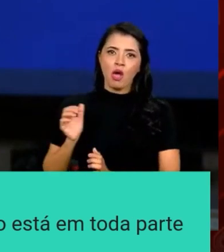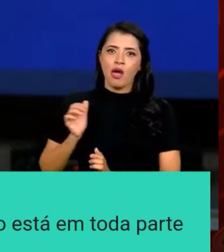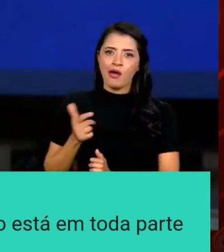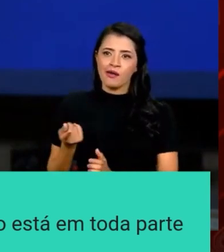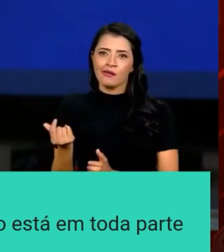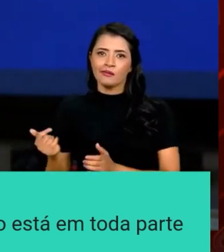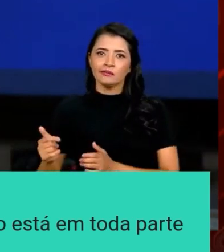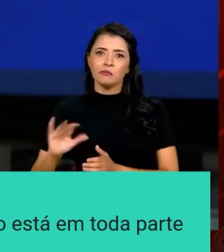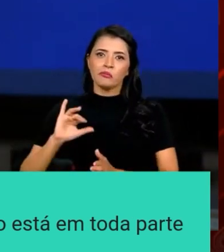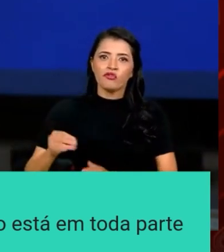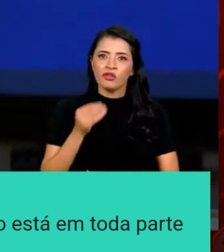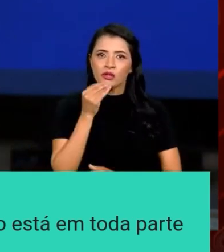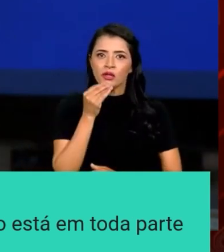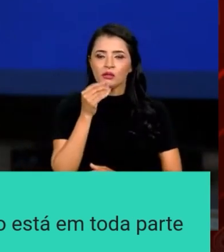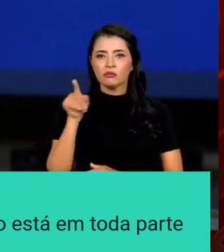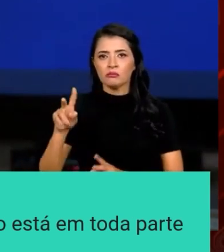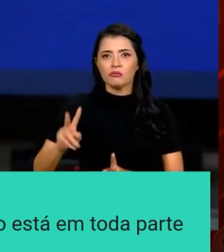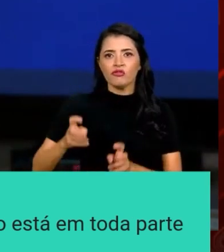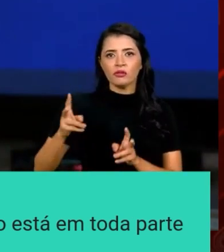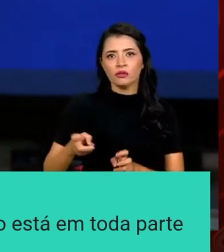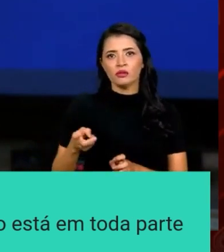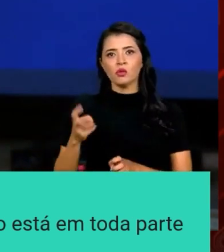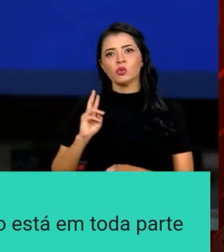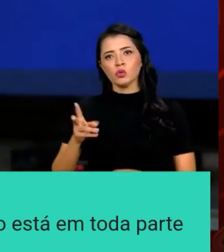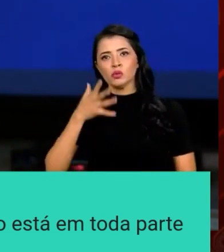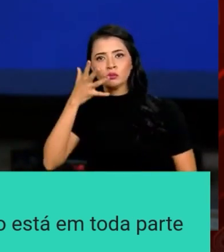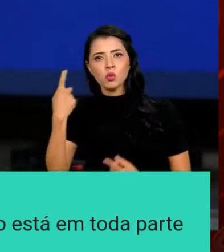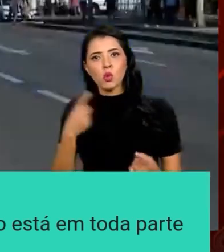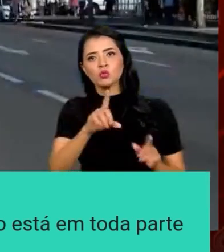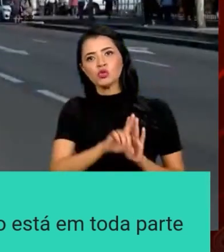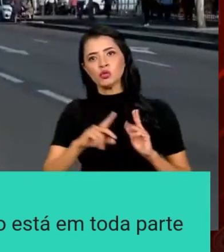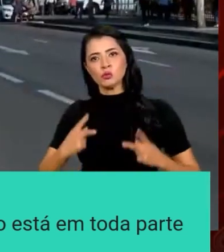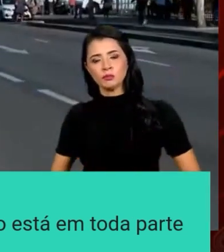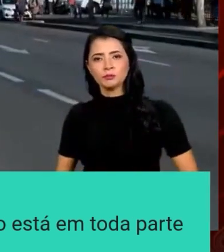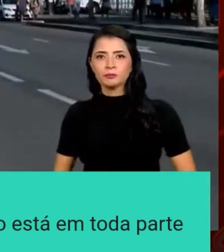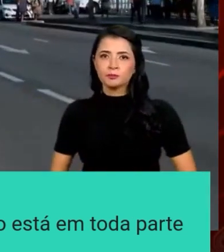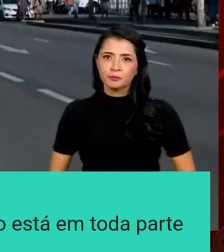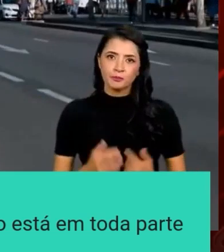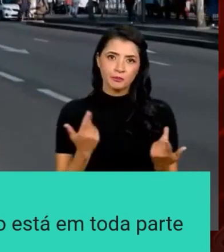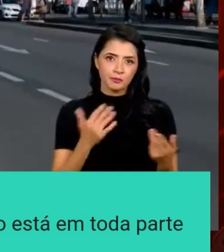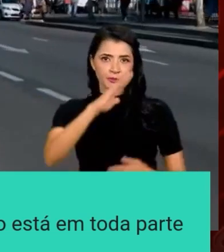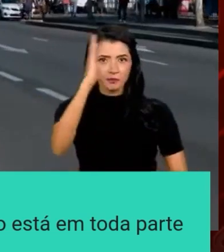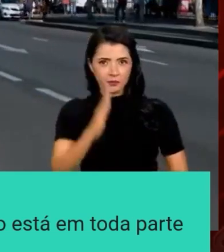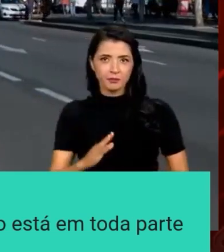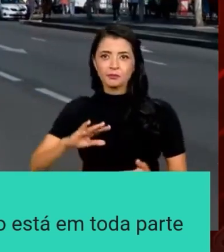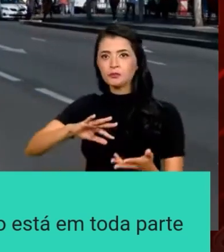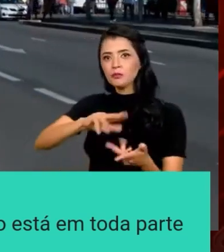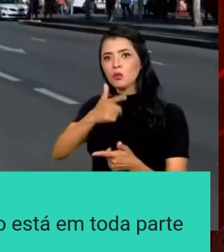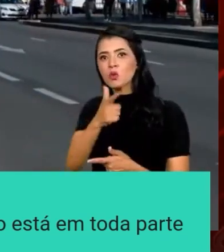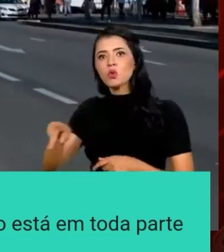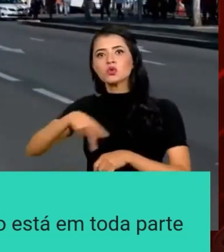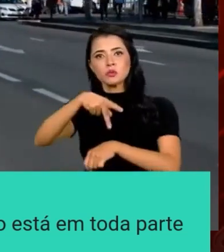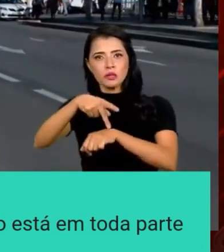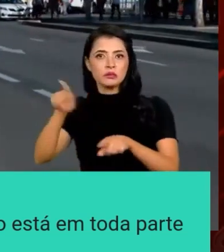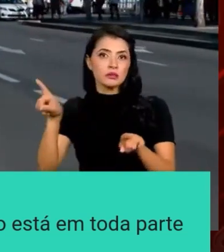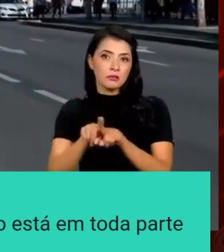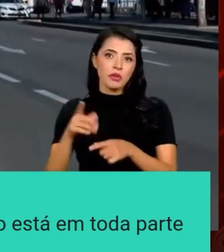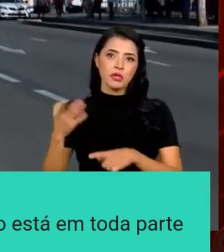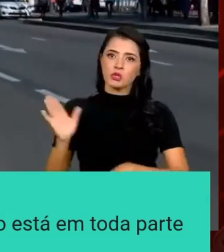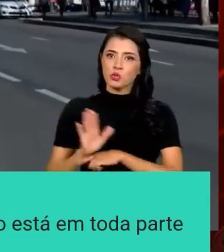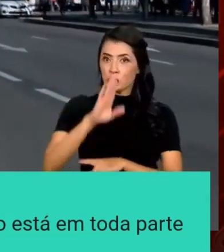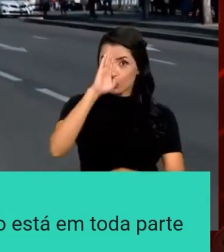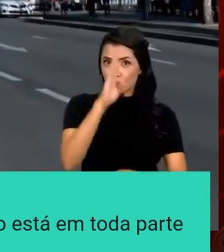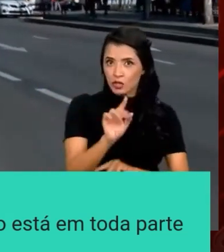que eles são sustentados por esse discurso contra os direitos humanos. Assim como o Brasil no mundo, outros países também ajudam mais